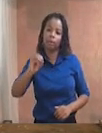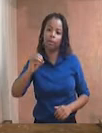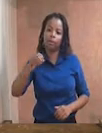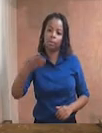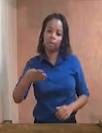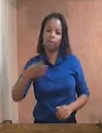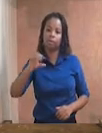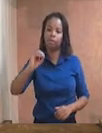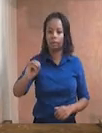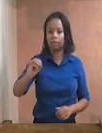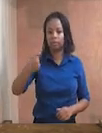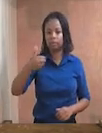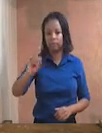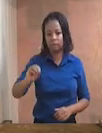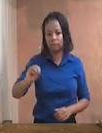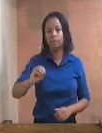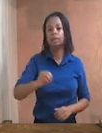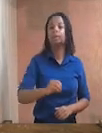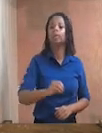2014.